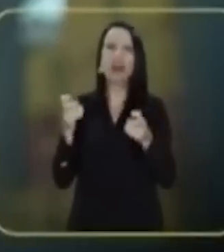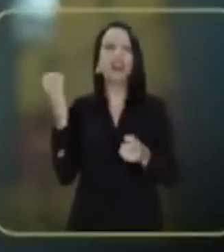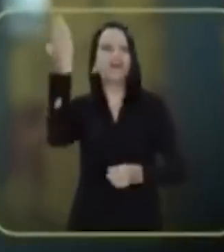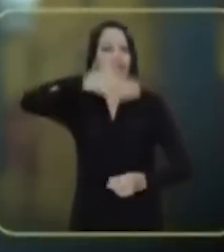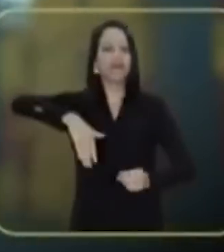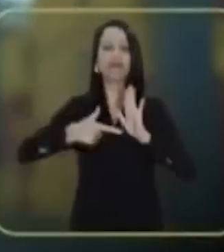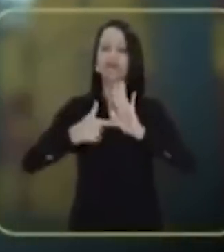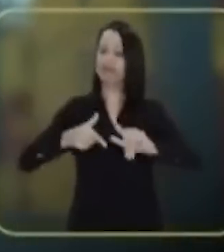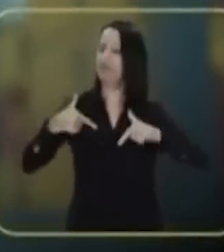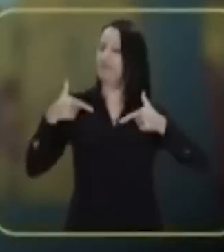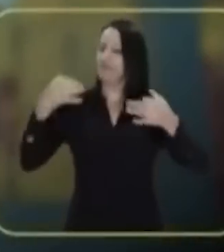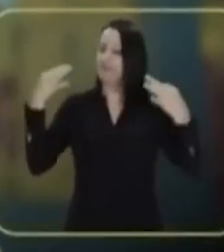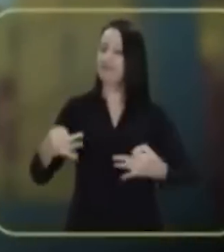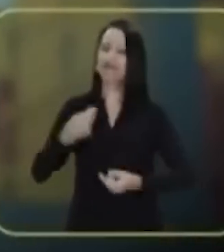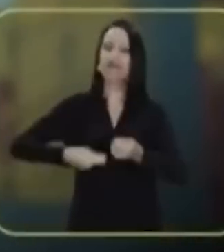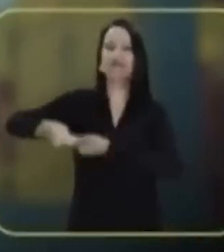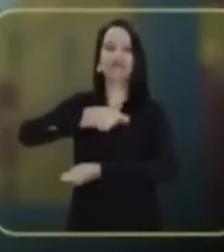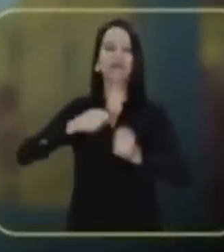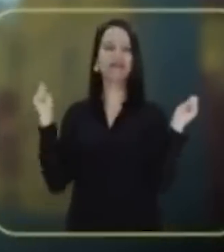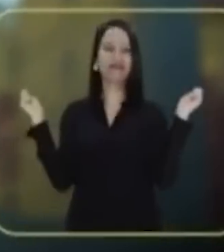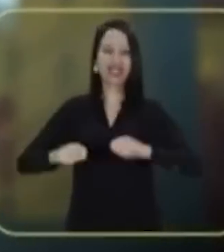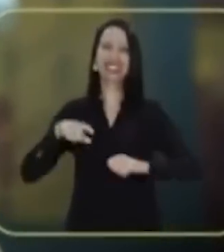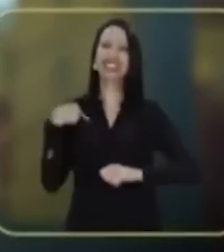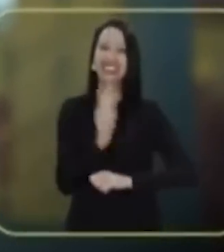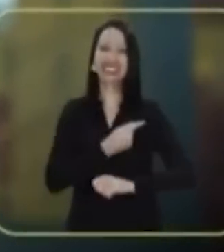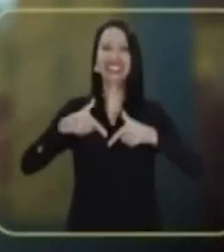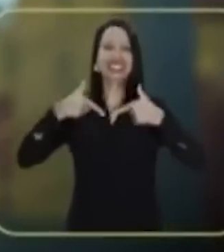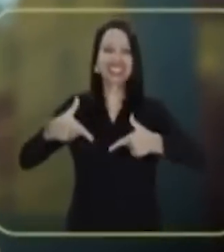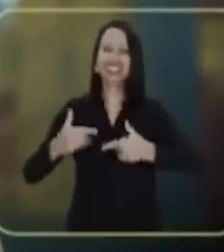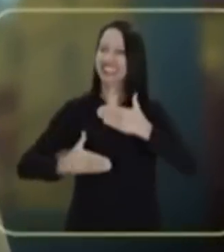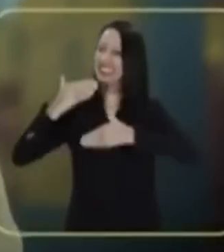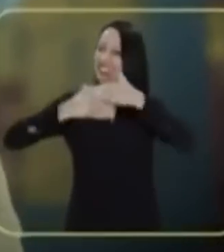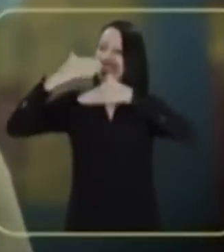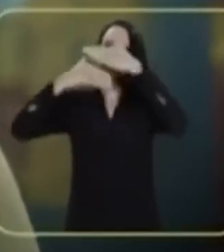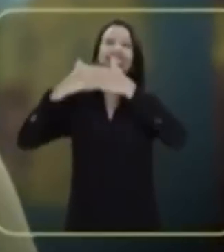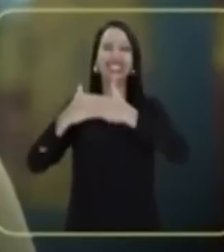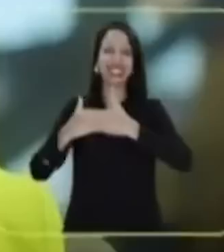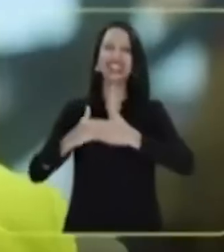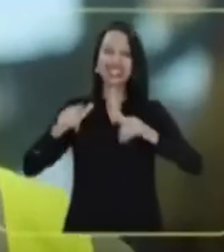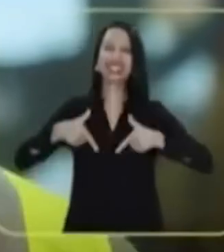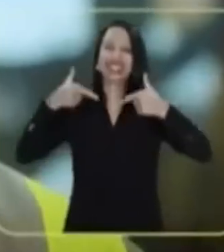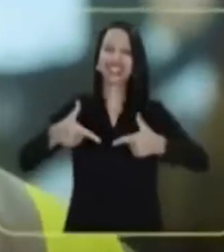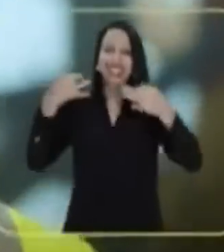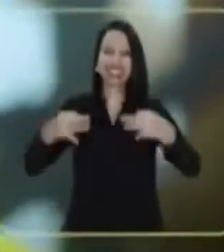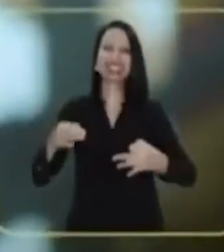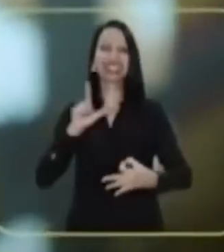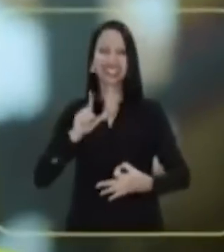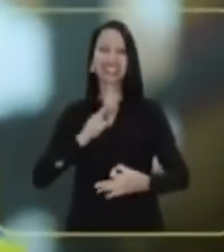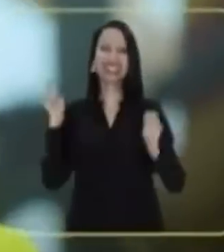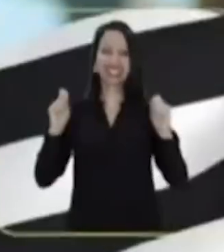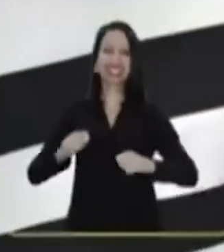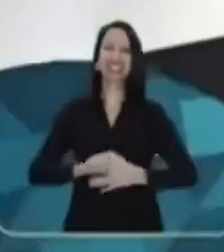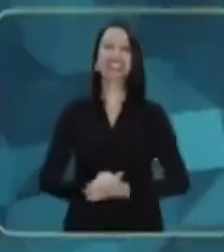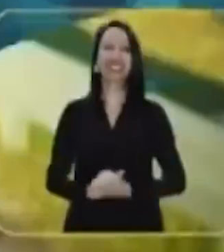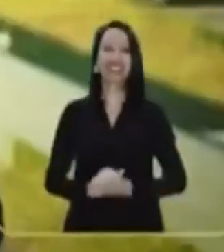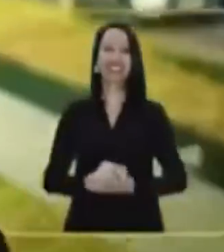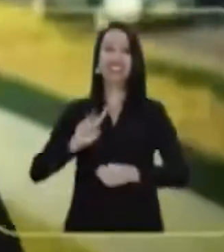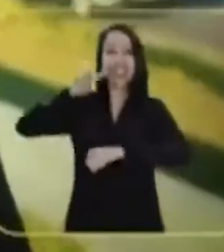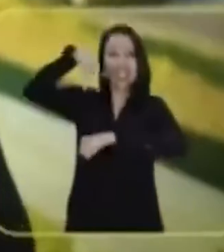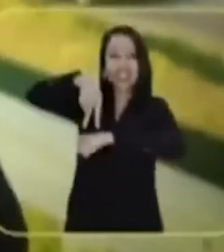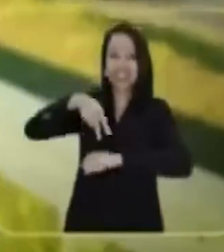lucro. Tudo isso é uma prova de que, com seriedade e gestão competente, a gente pode fazer muito mais e fazer com o que tem.